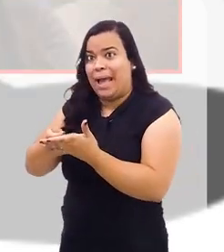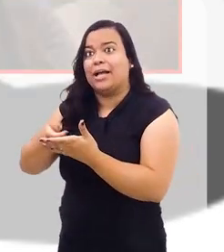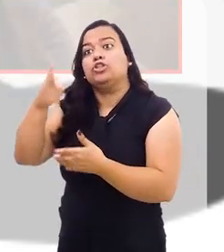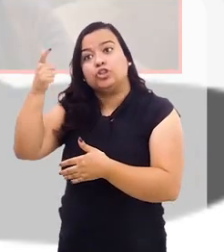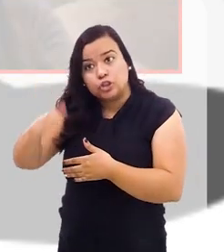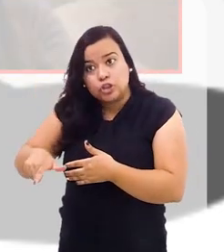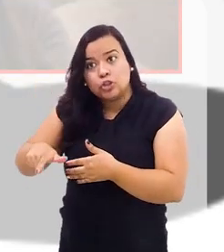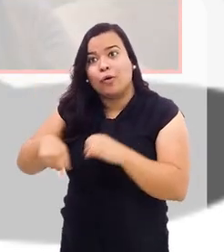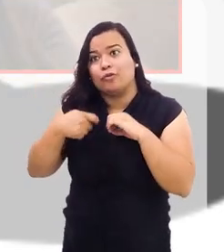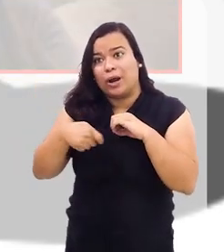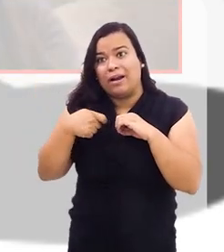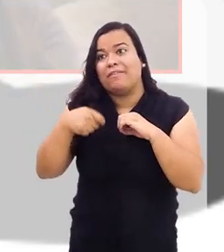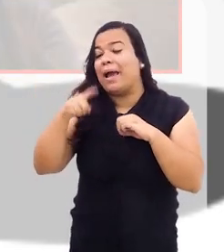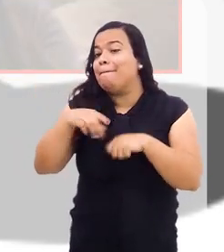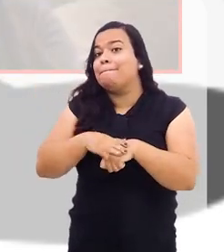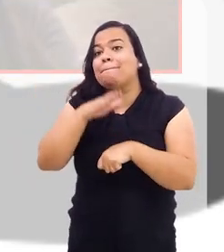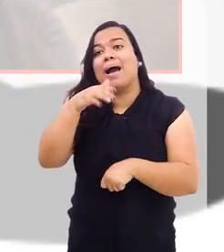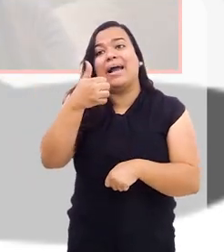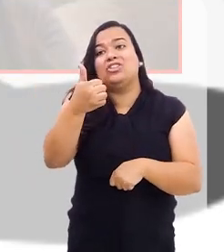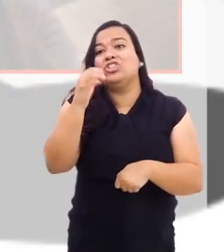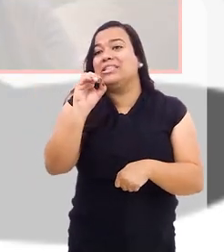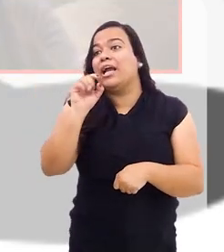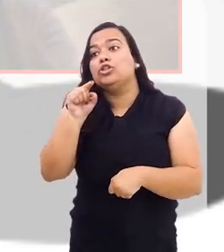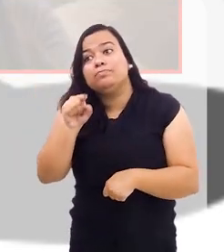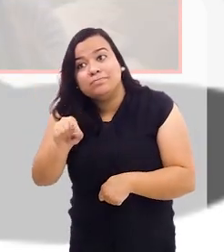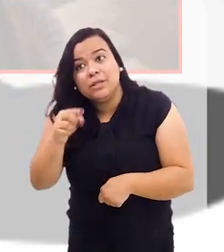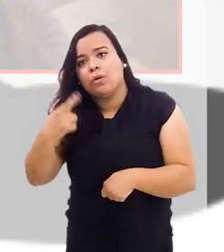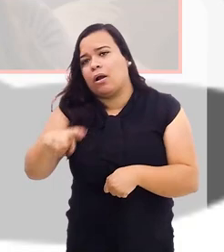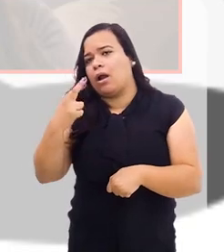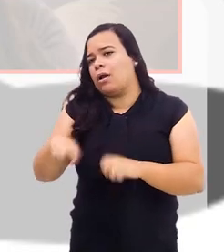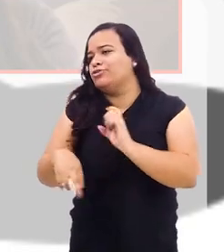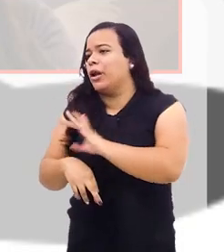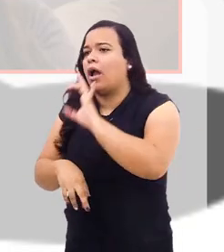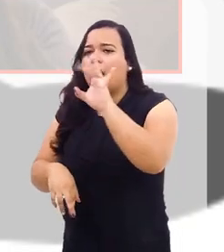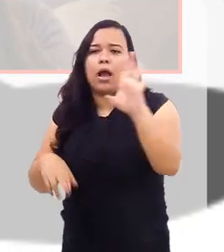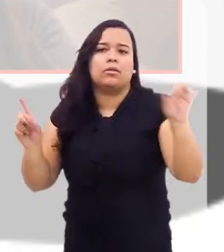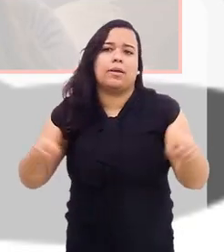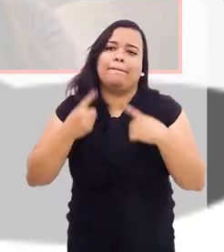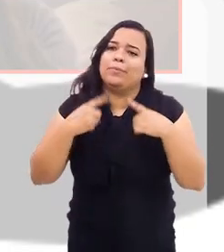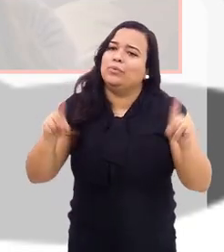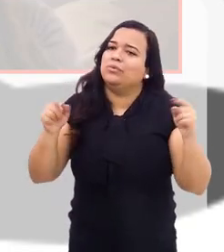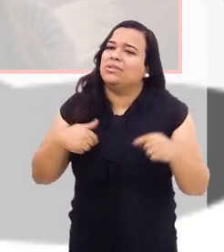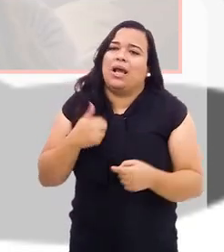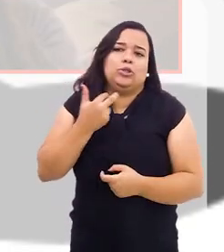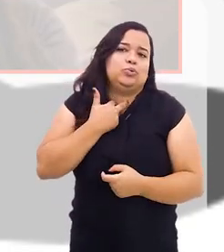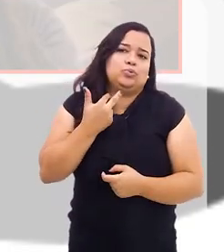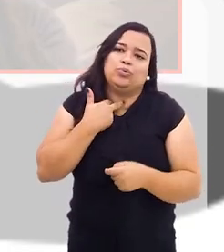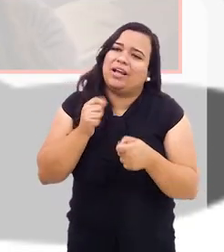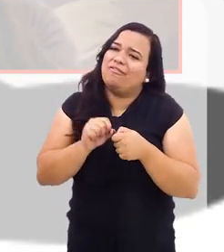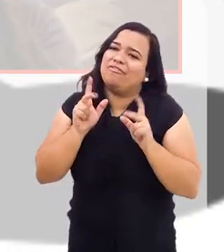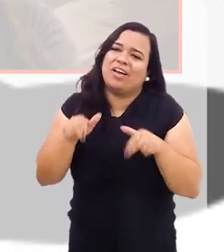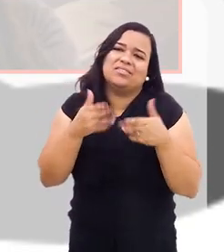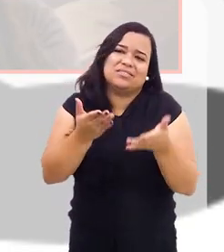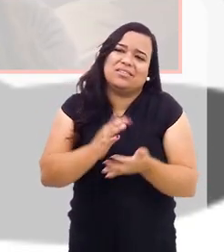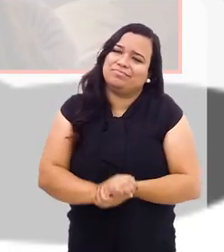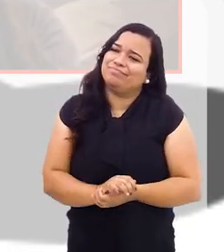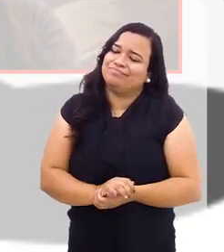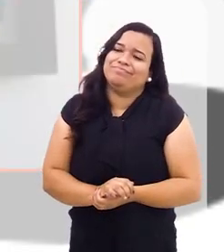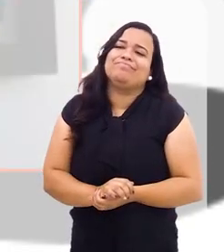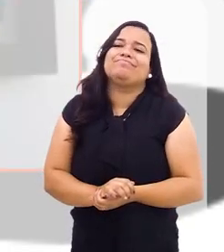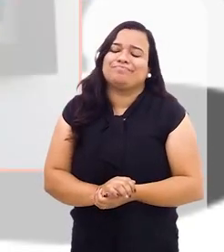às vezes passam de 10 mil reais cada música, né? E aí eu disse que isso, infelizmente, eu não poderia fazer.